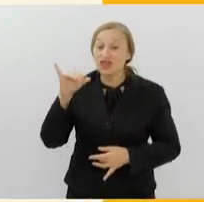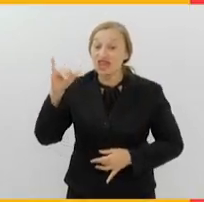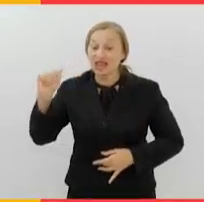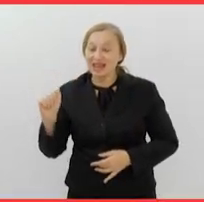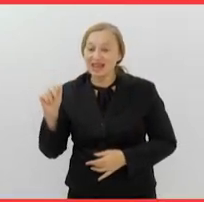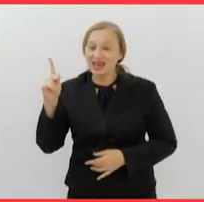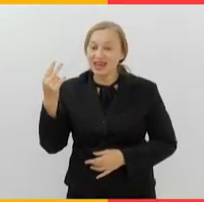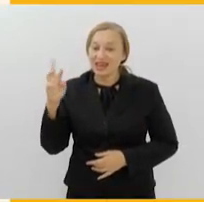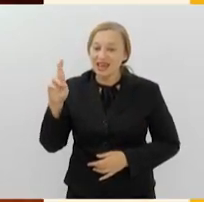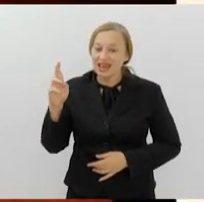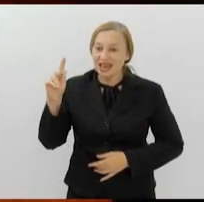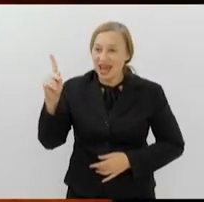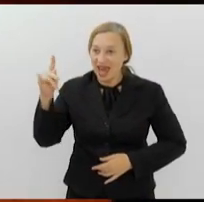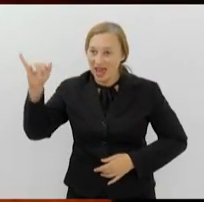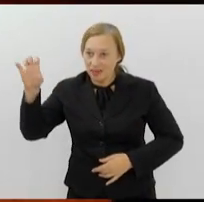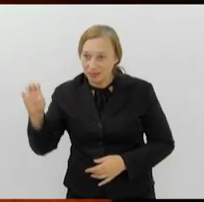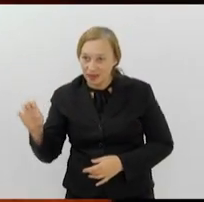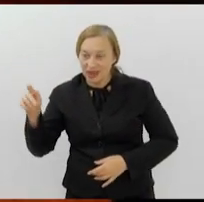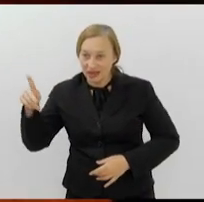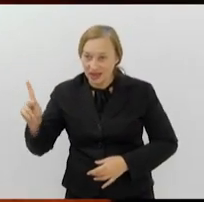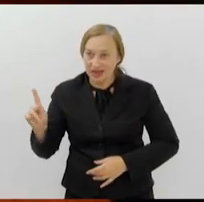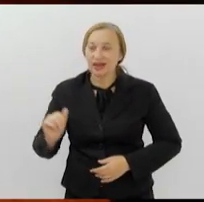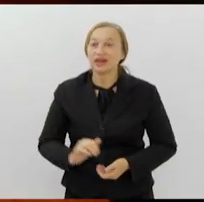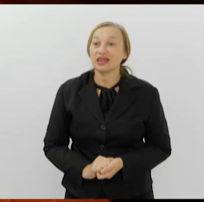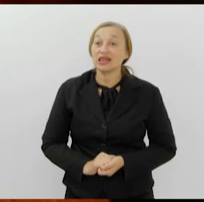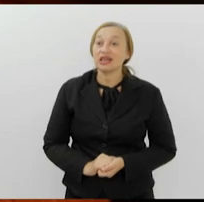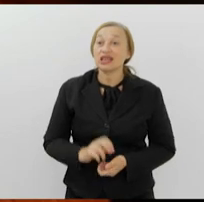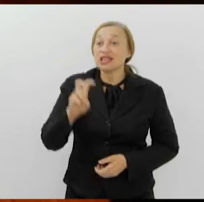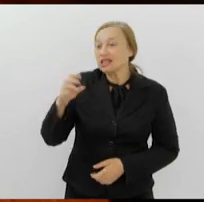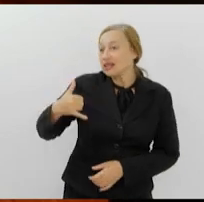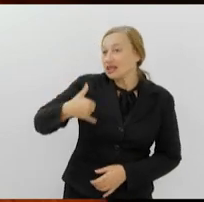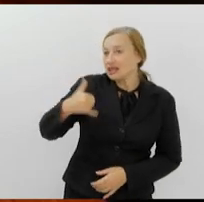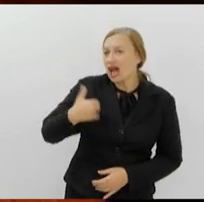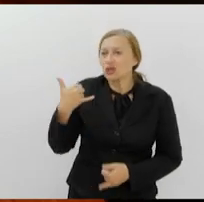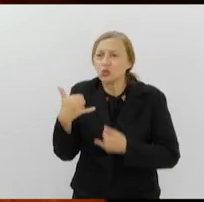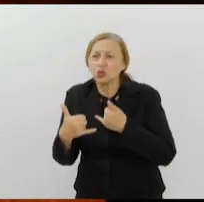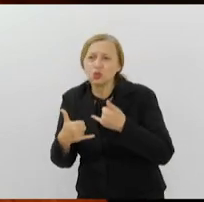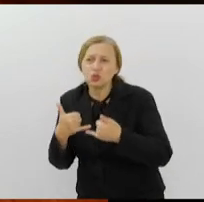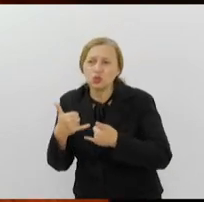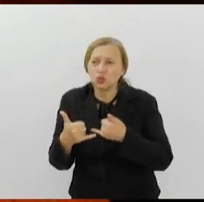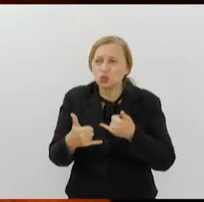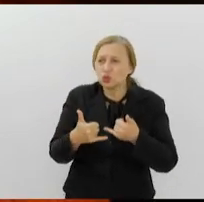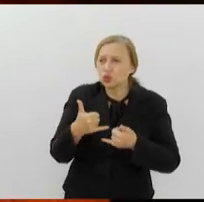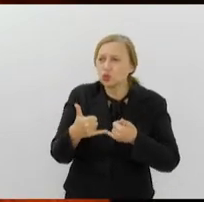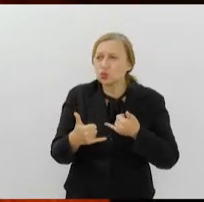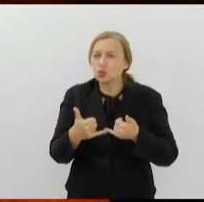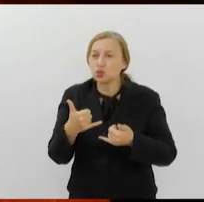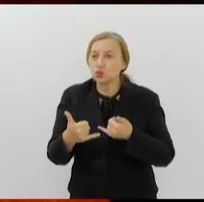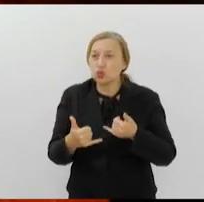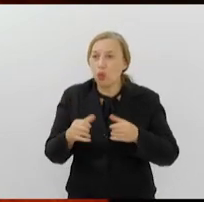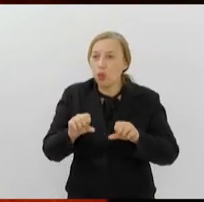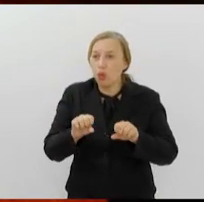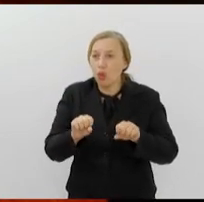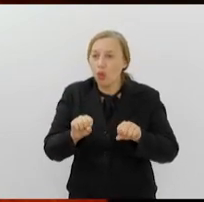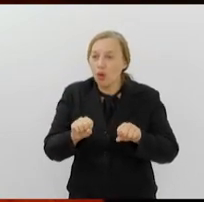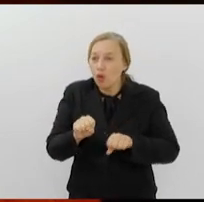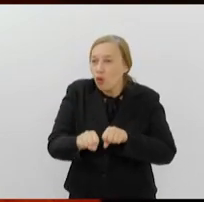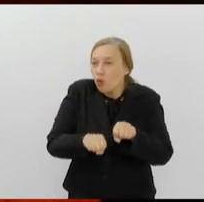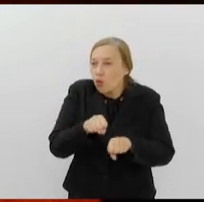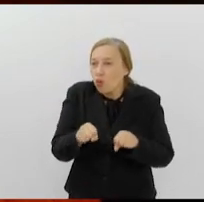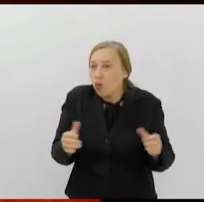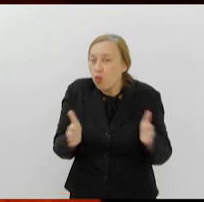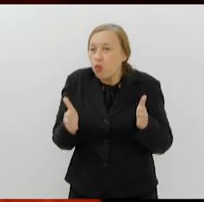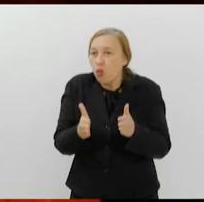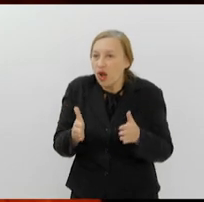Jardim Botânico. Juvenal tinha 5 anos de idade e adorava brincar com seu Velocípide. Um dia, descansando embaixo de um